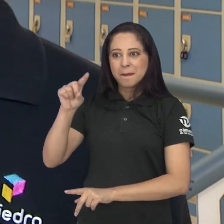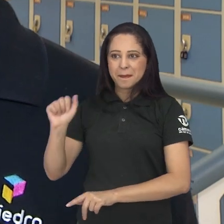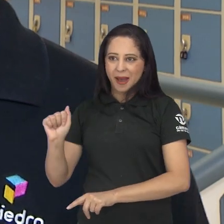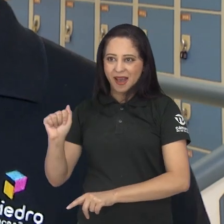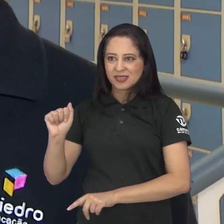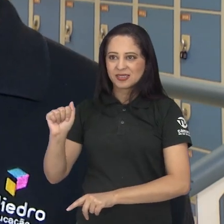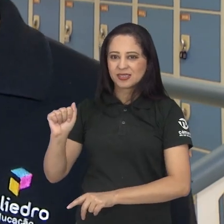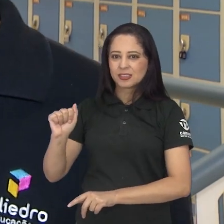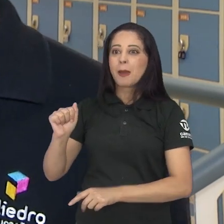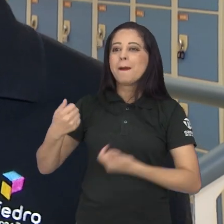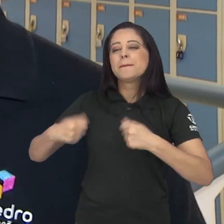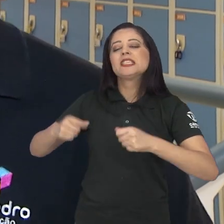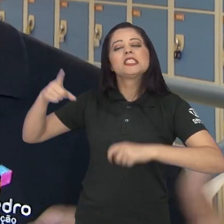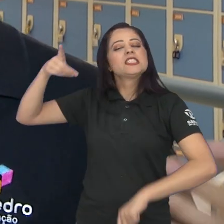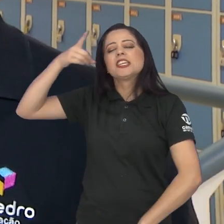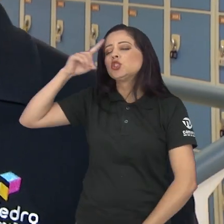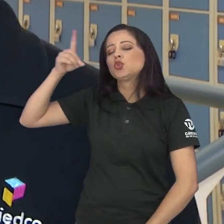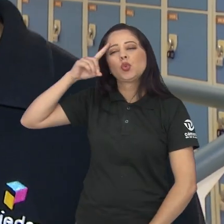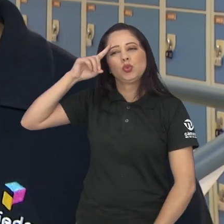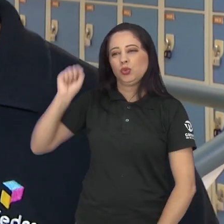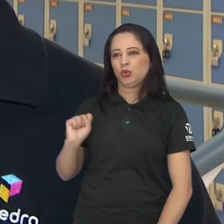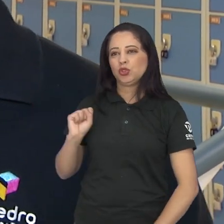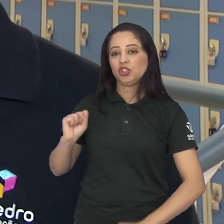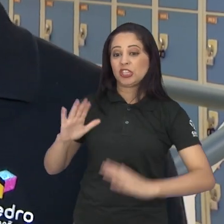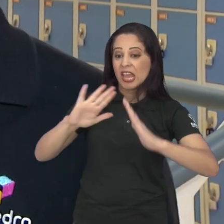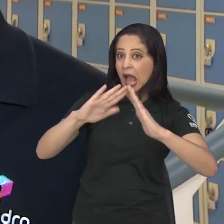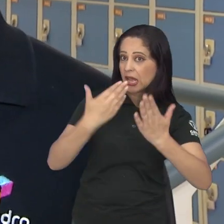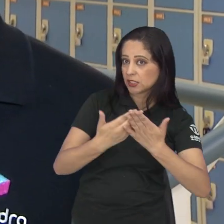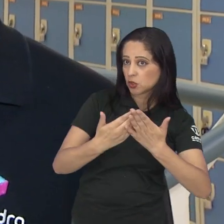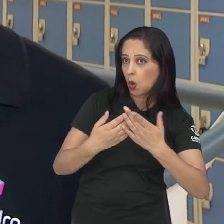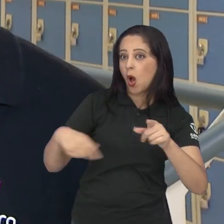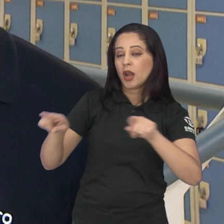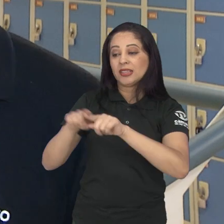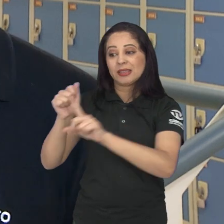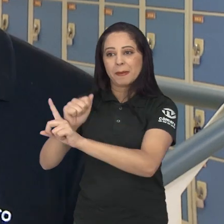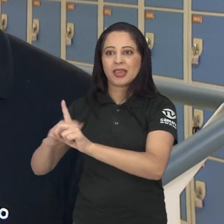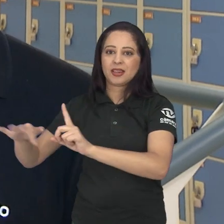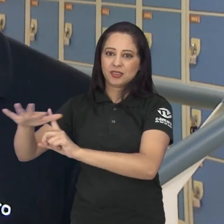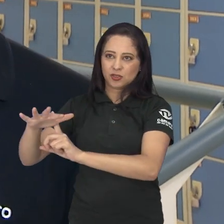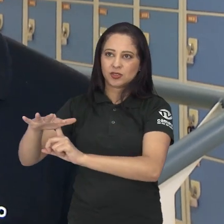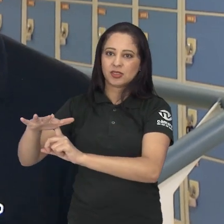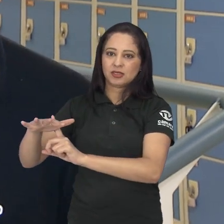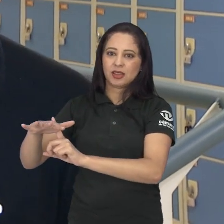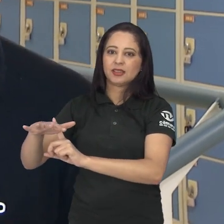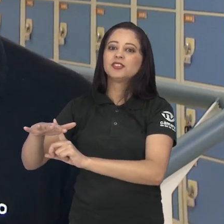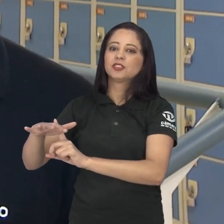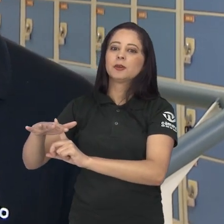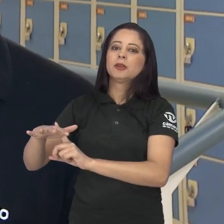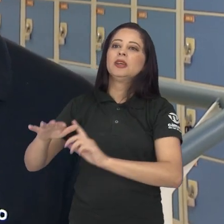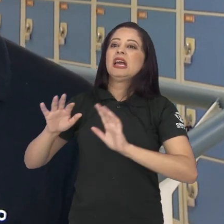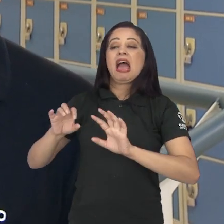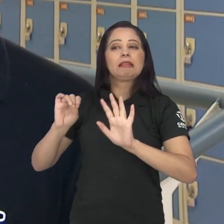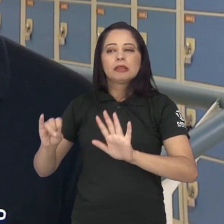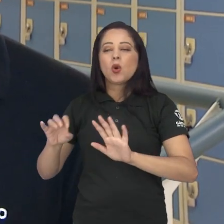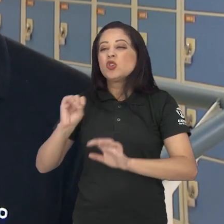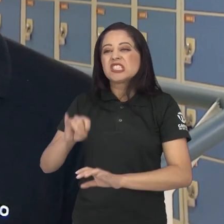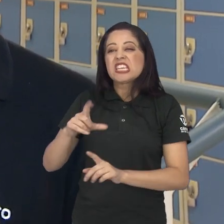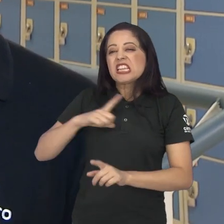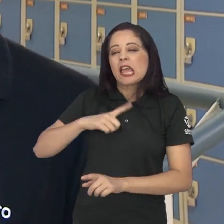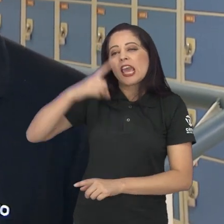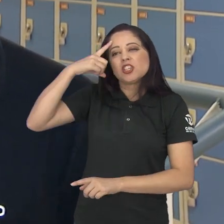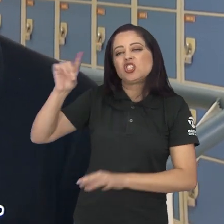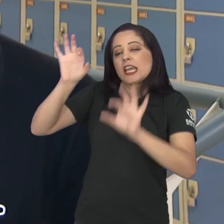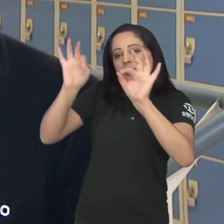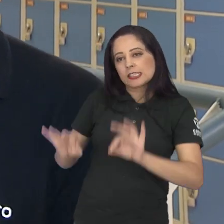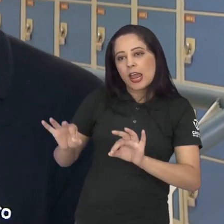algo desenvolvido todos os dias, seja do calendário escolar ou do calendário civil. Mas ter um marco no calendário escolar faz